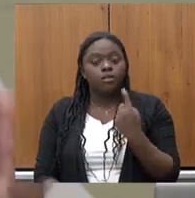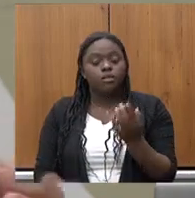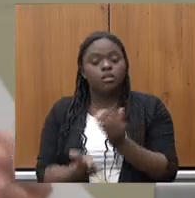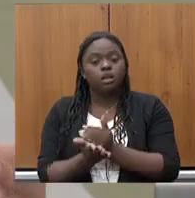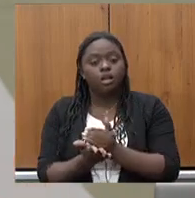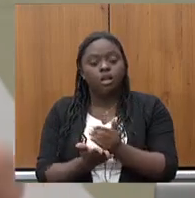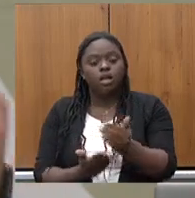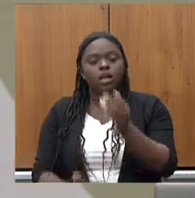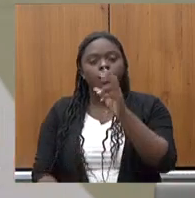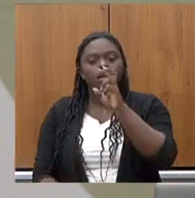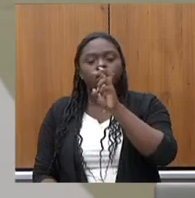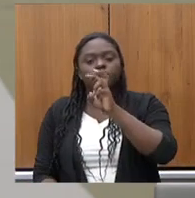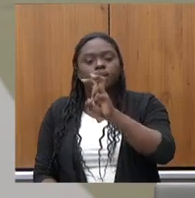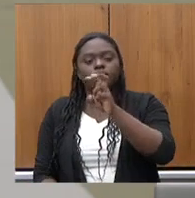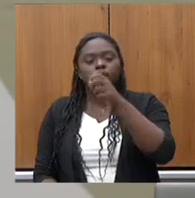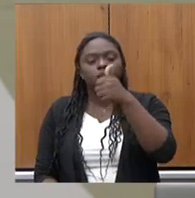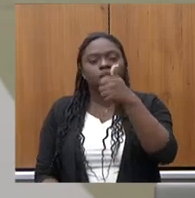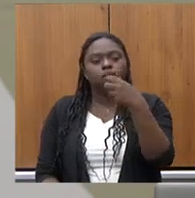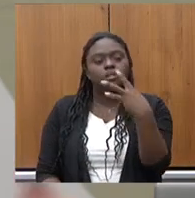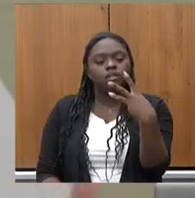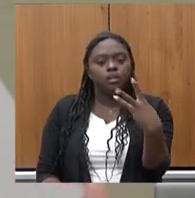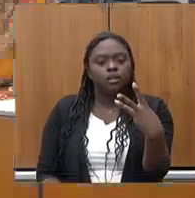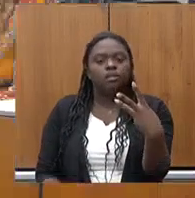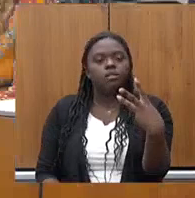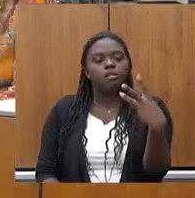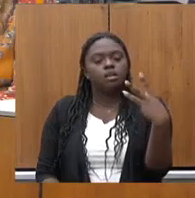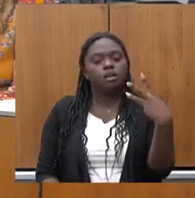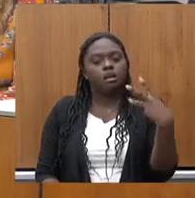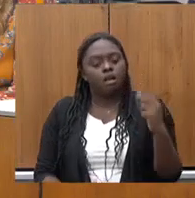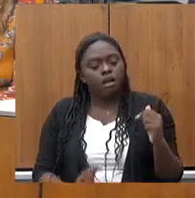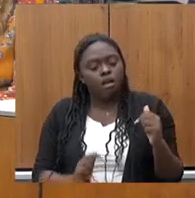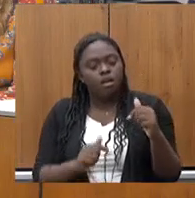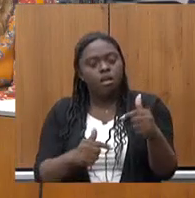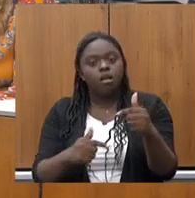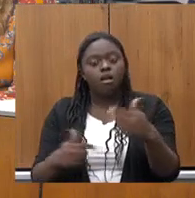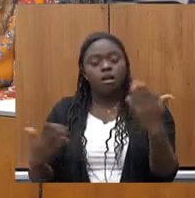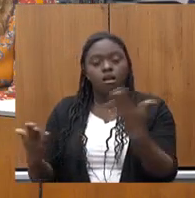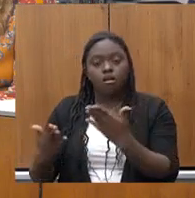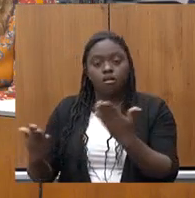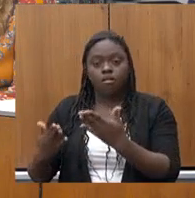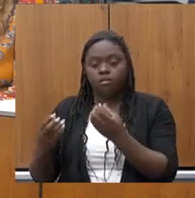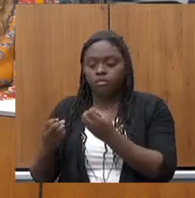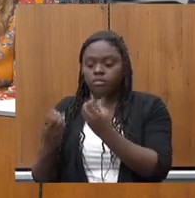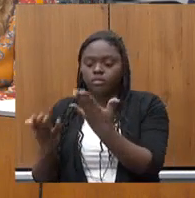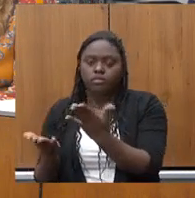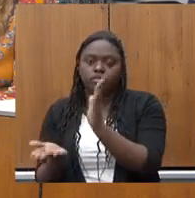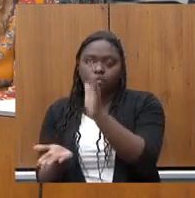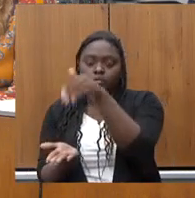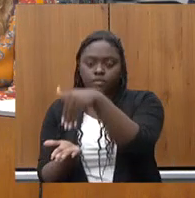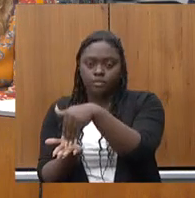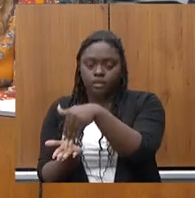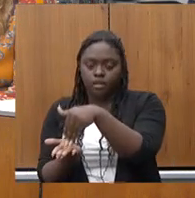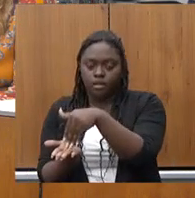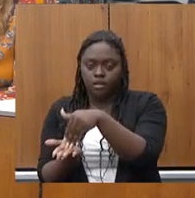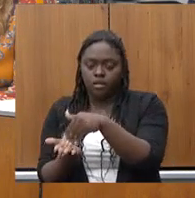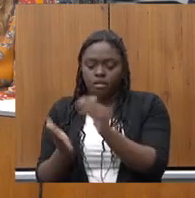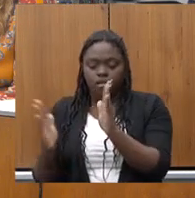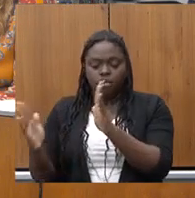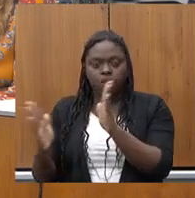com 513 ativos e estamos entregando ao final deste ciclo